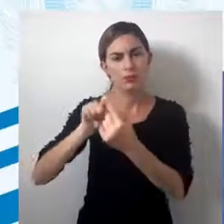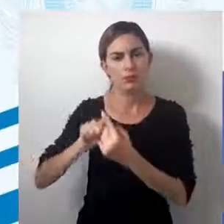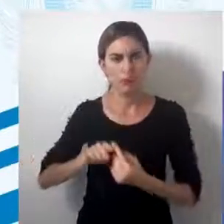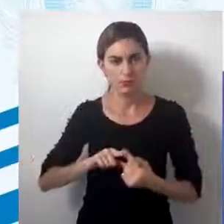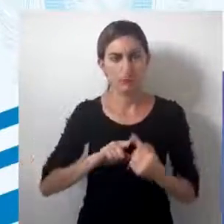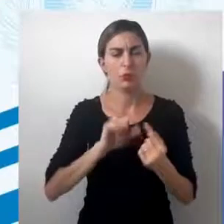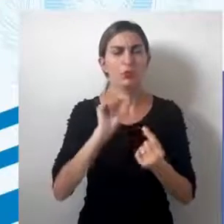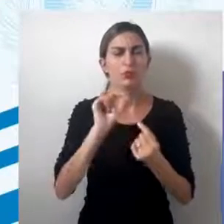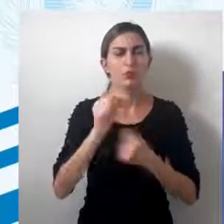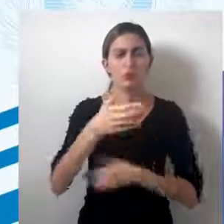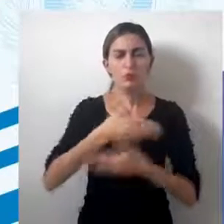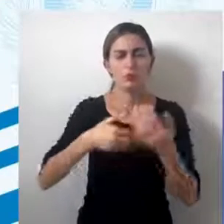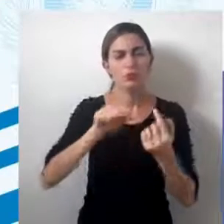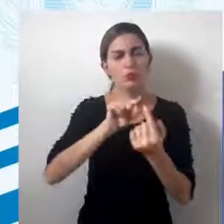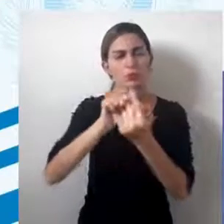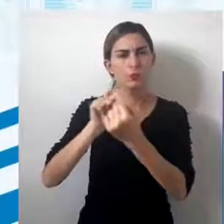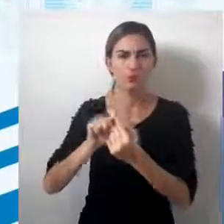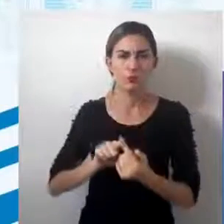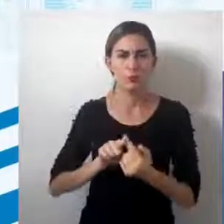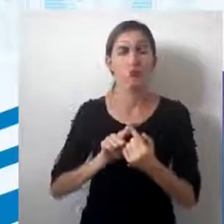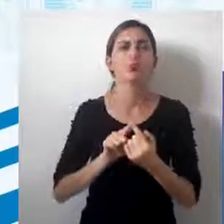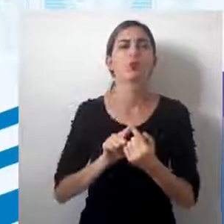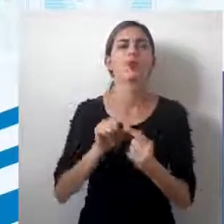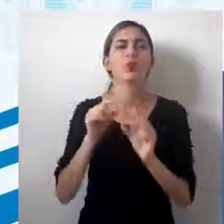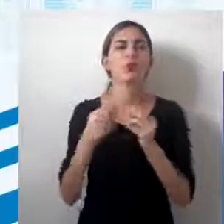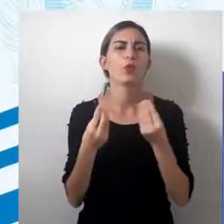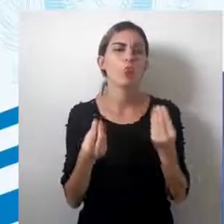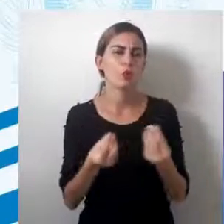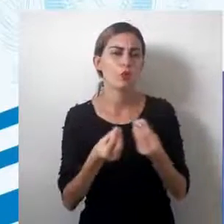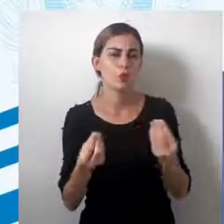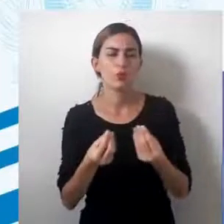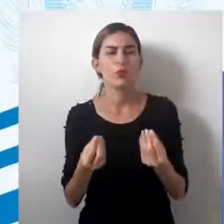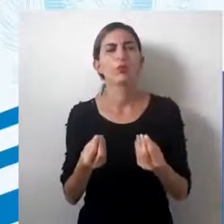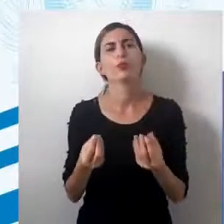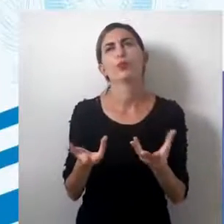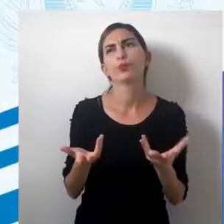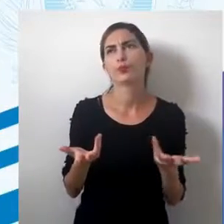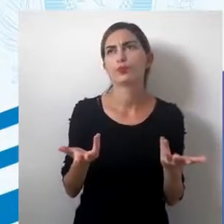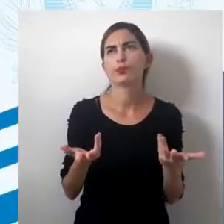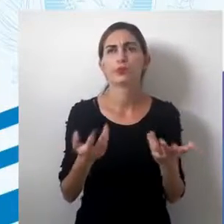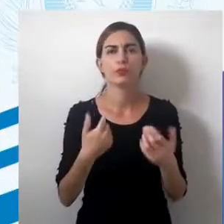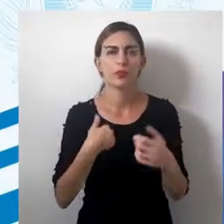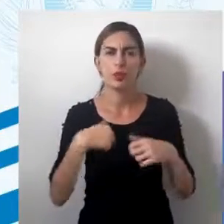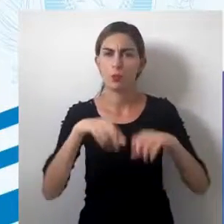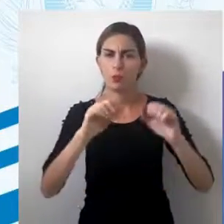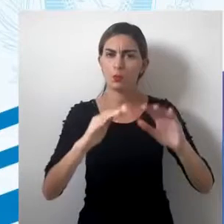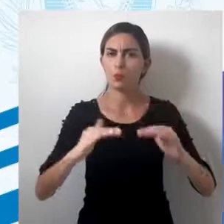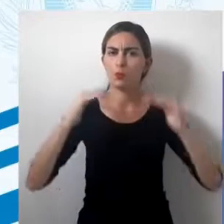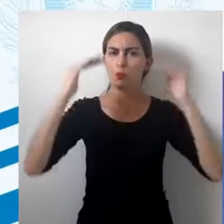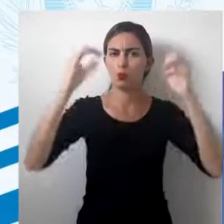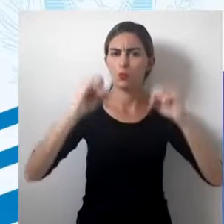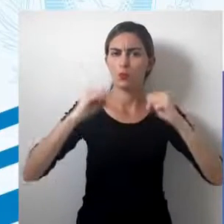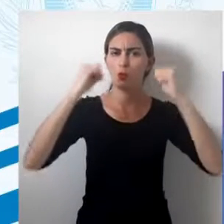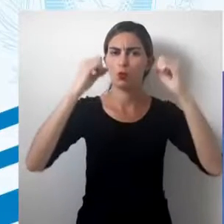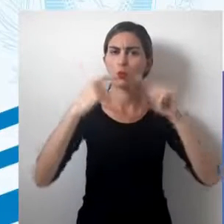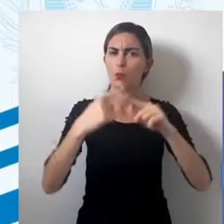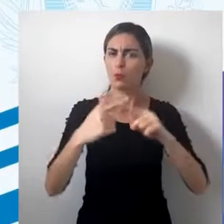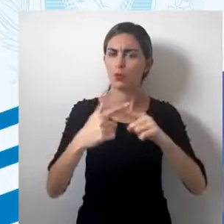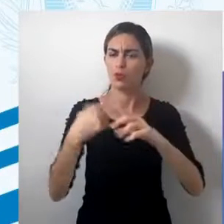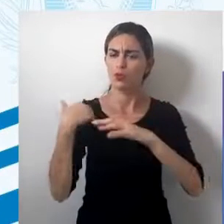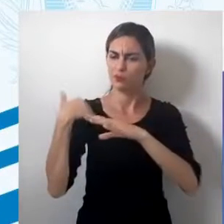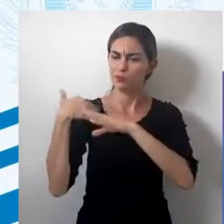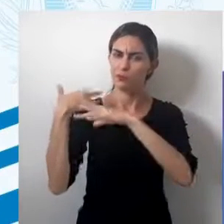intrínseca, uma relação muito próxima com a questão do poder. Por quê? Porque,